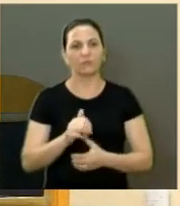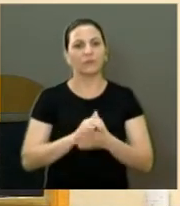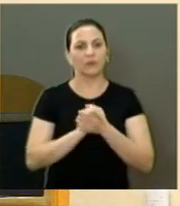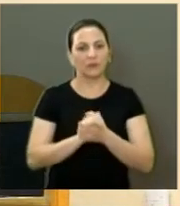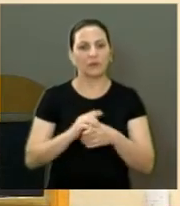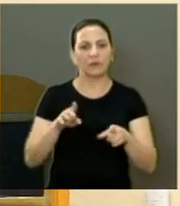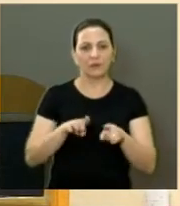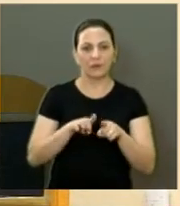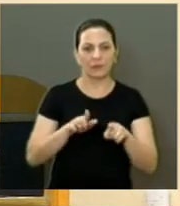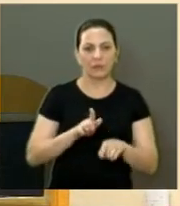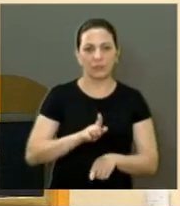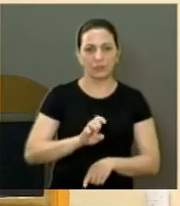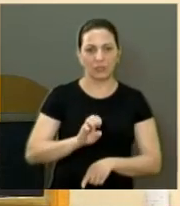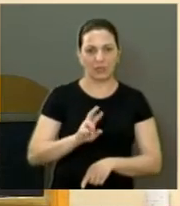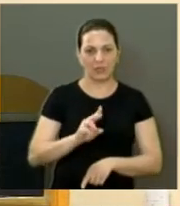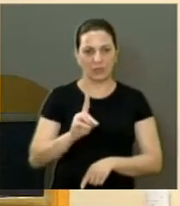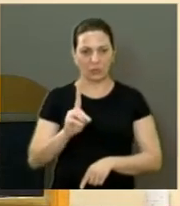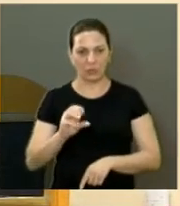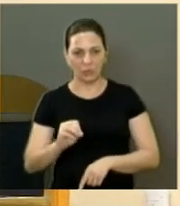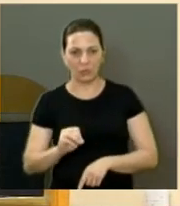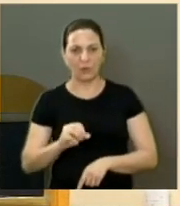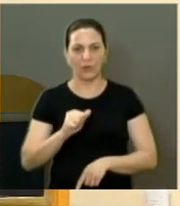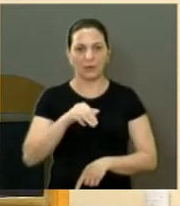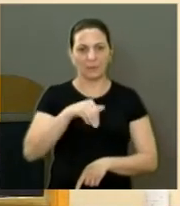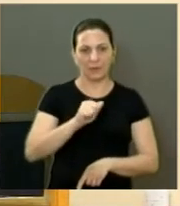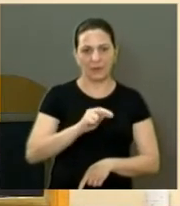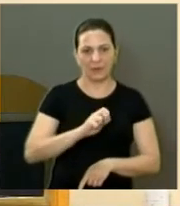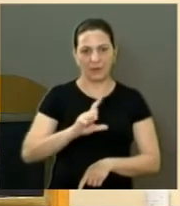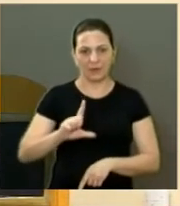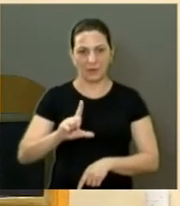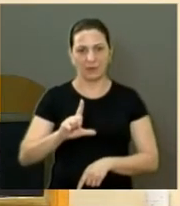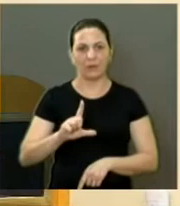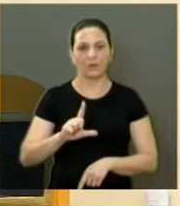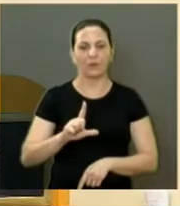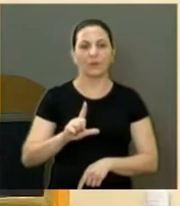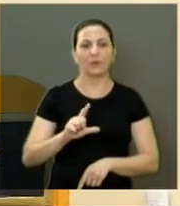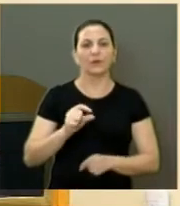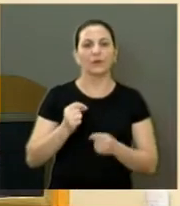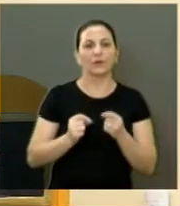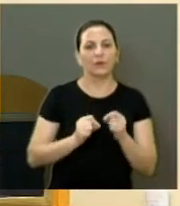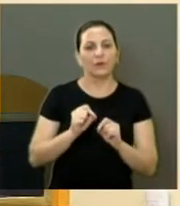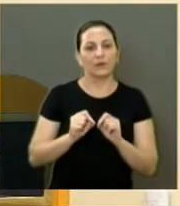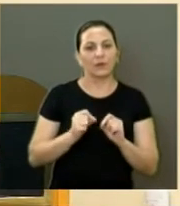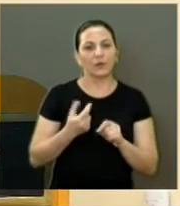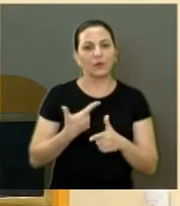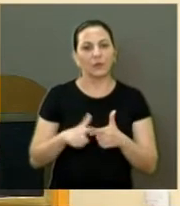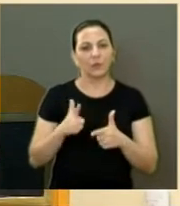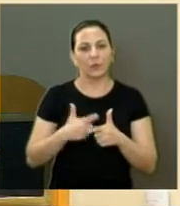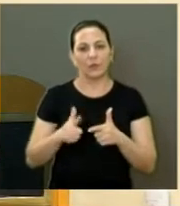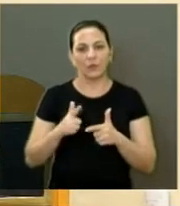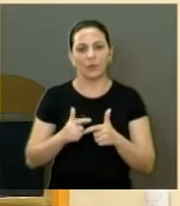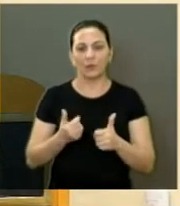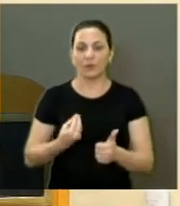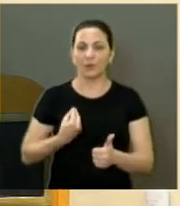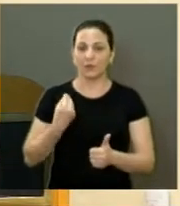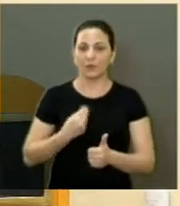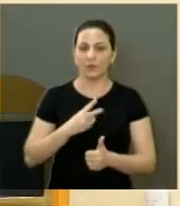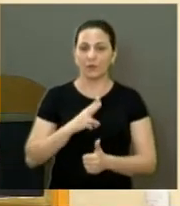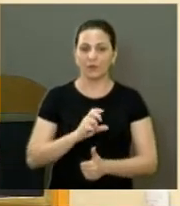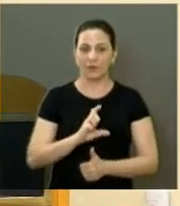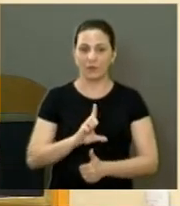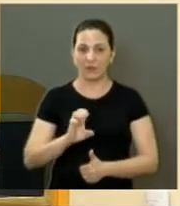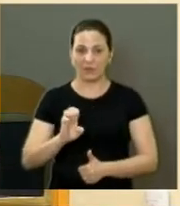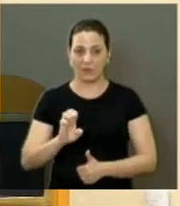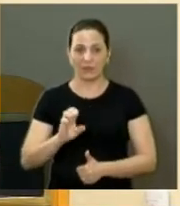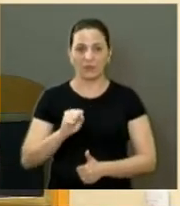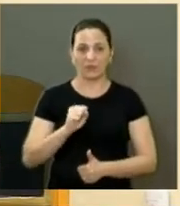o senhor Geraldo Amaral, Carlinhos, que passam também por esse problema, que ele mora no Vale do Sol e